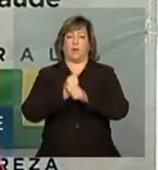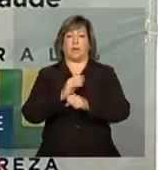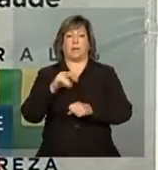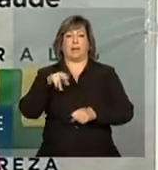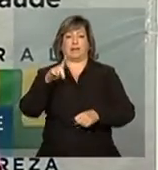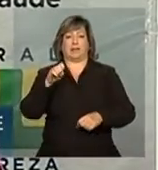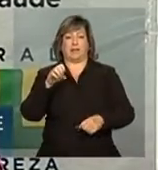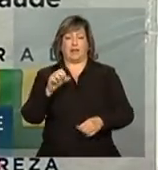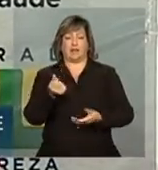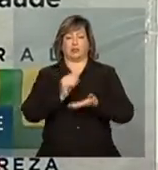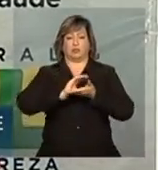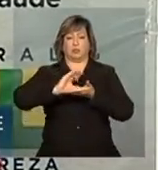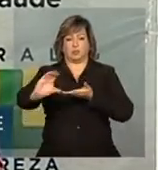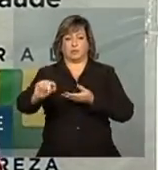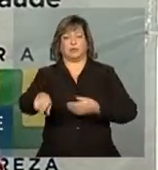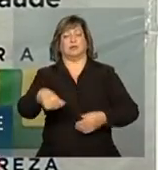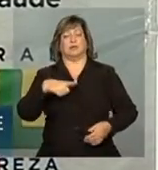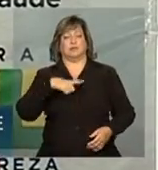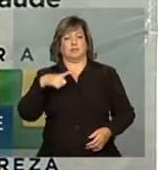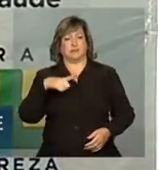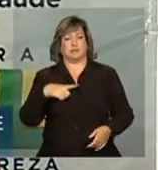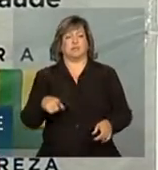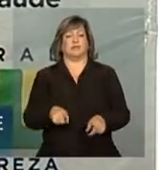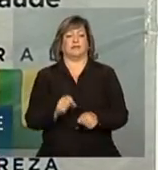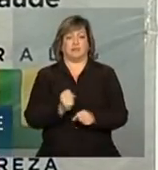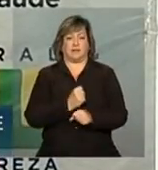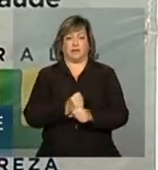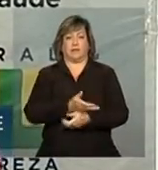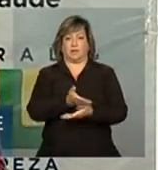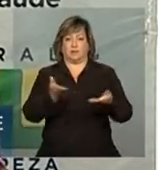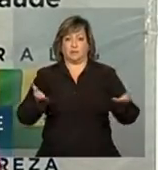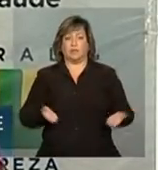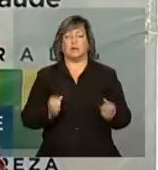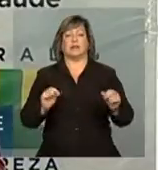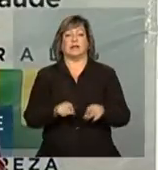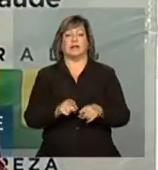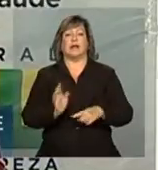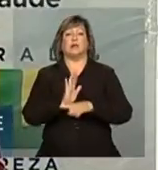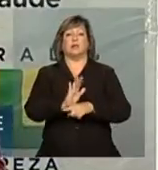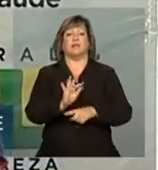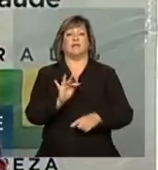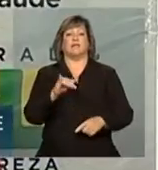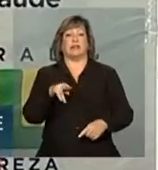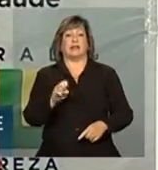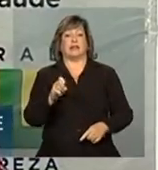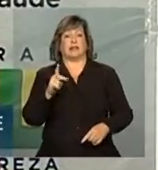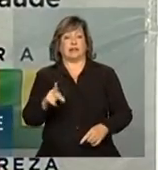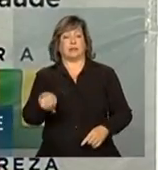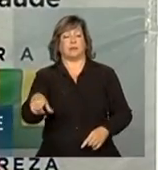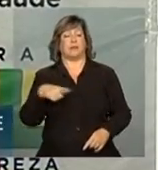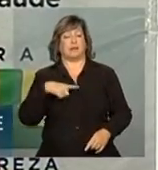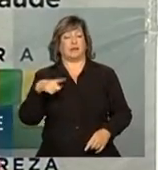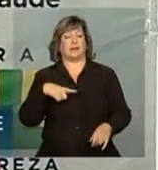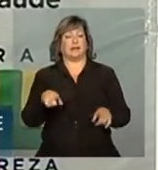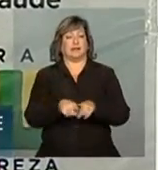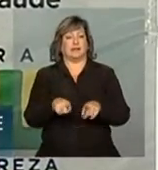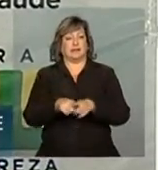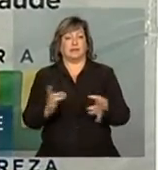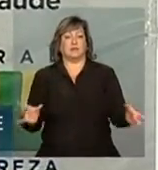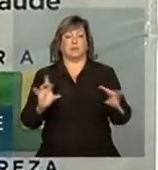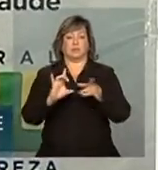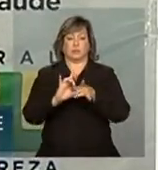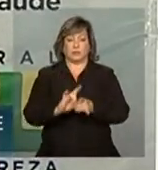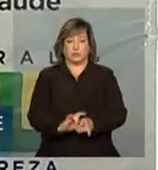BNDES, o Banco Nacional do Desenvolvimento Econômico e Social, e apoio da FINEP, a Agência Brasileira de Inovação,